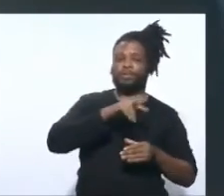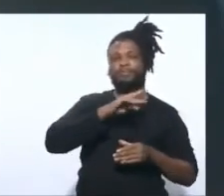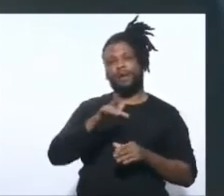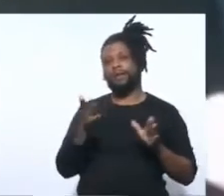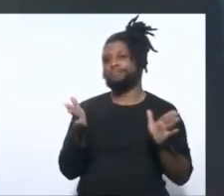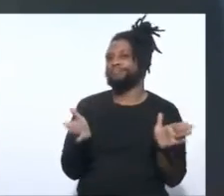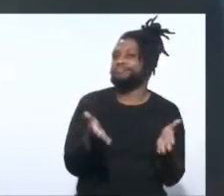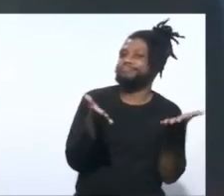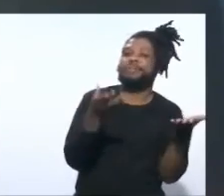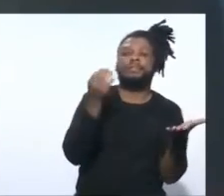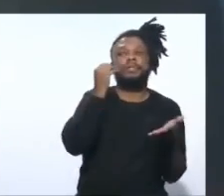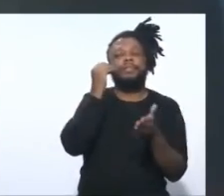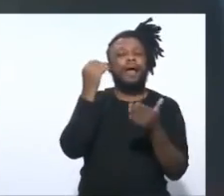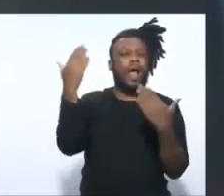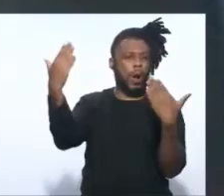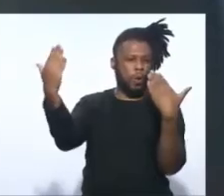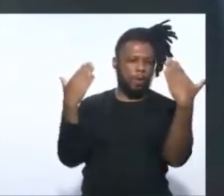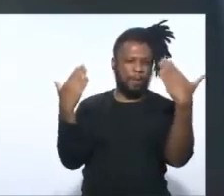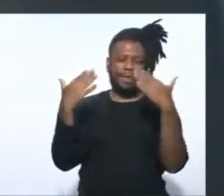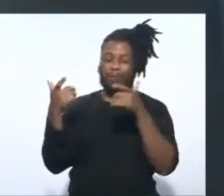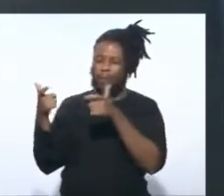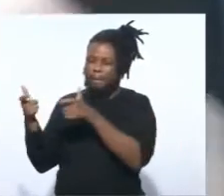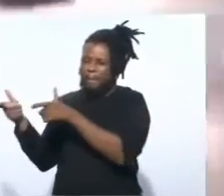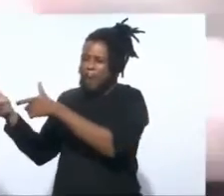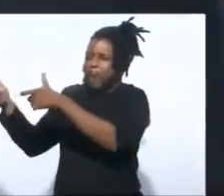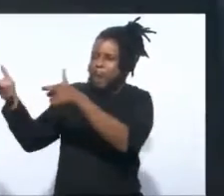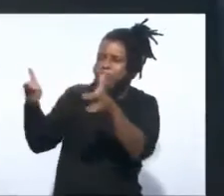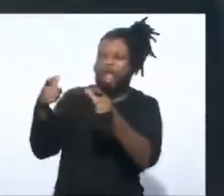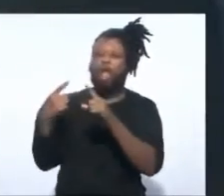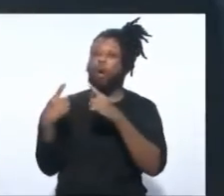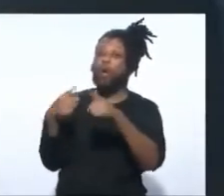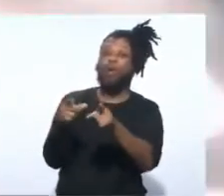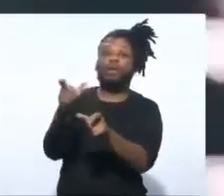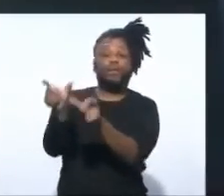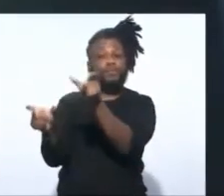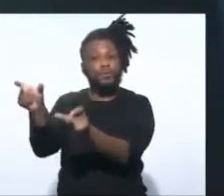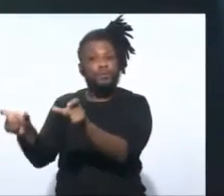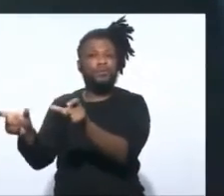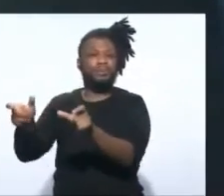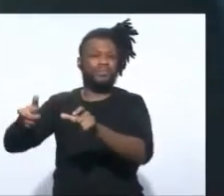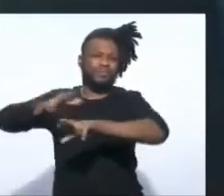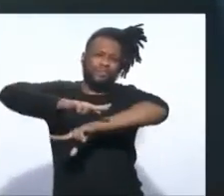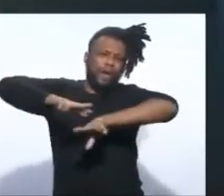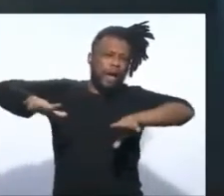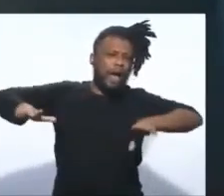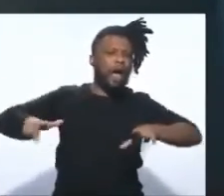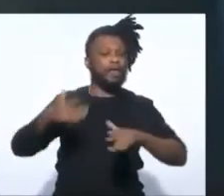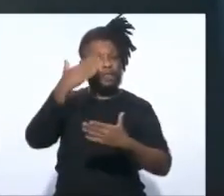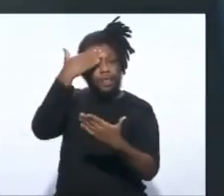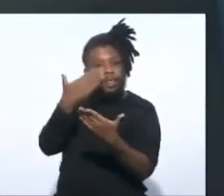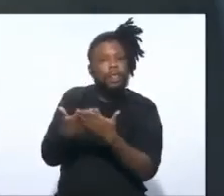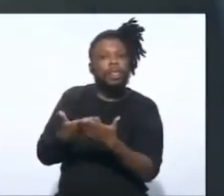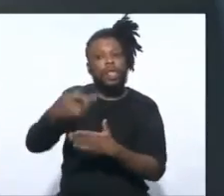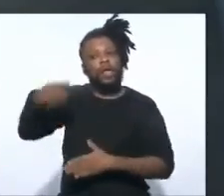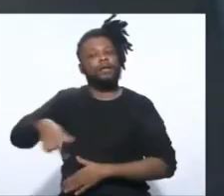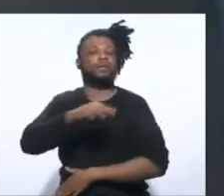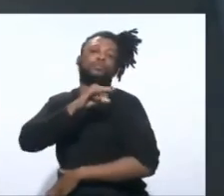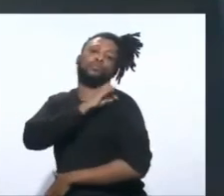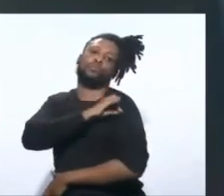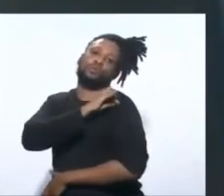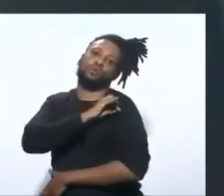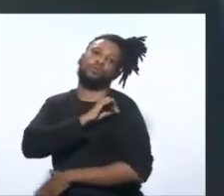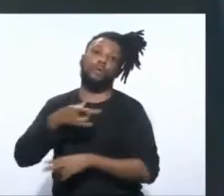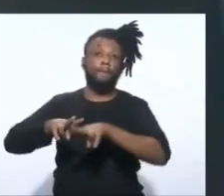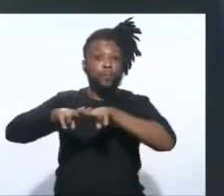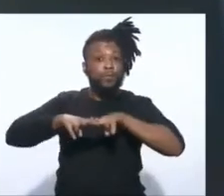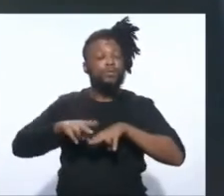um atentado contra as pessoas das diferentes crenças aqui no Estado do Rio de Janeiro. Por isso,